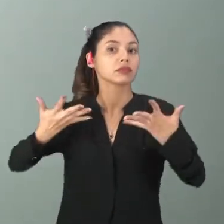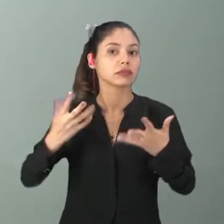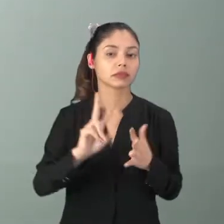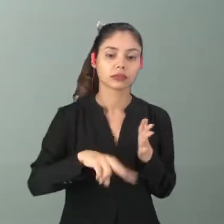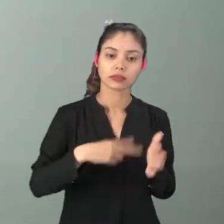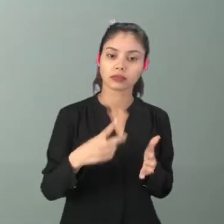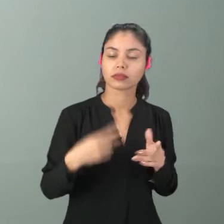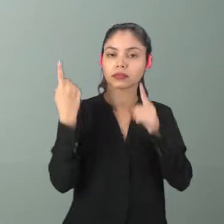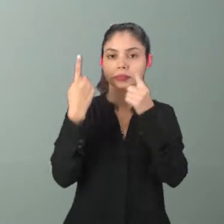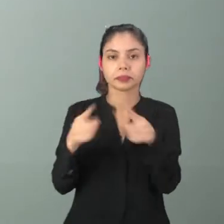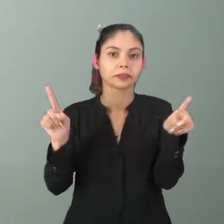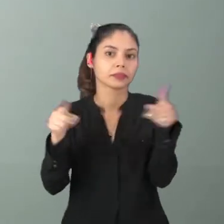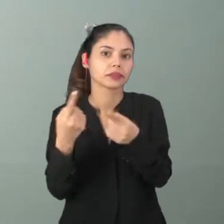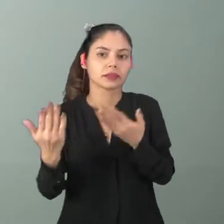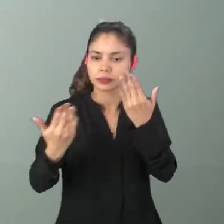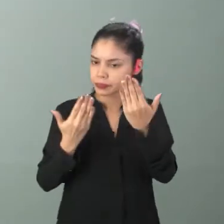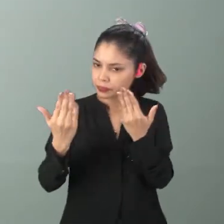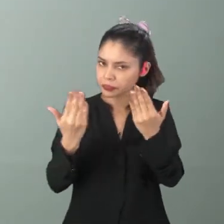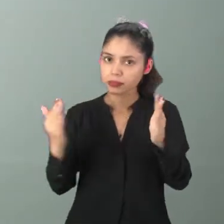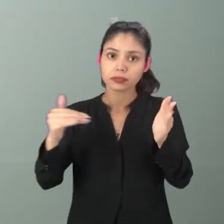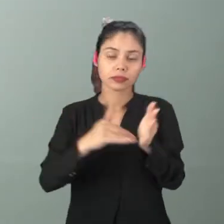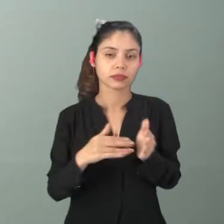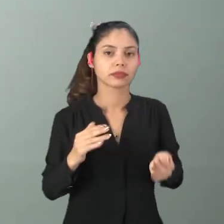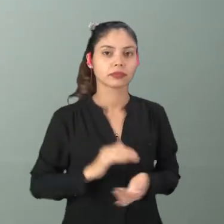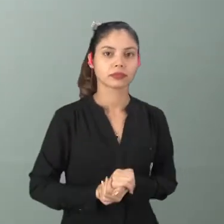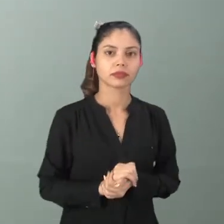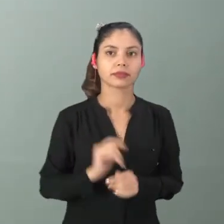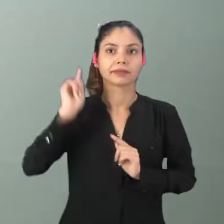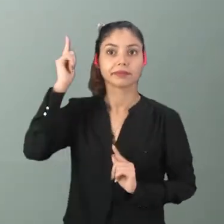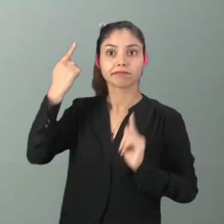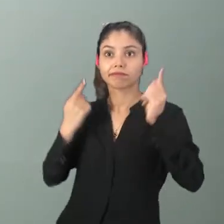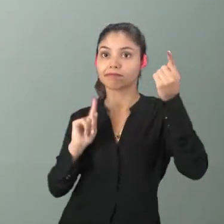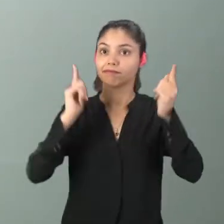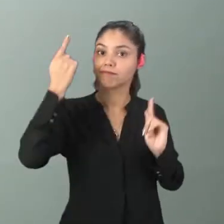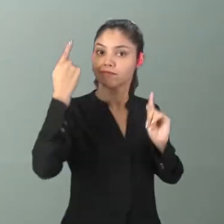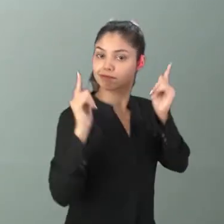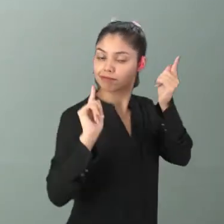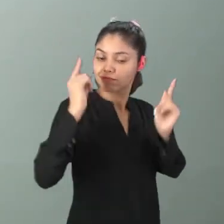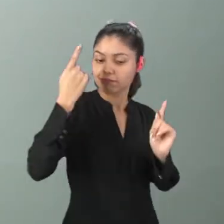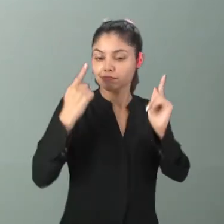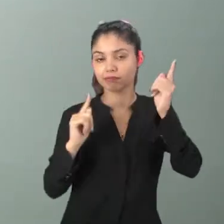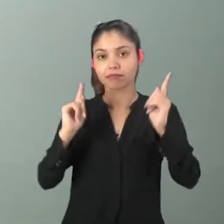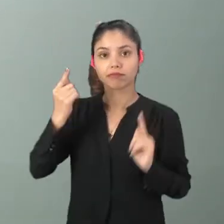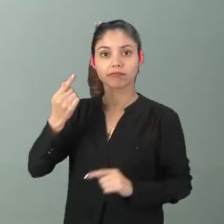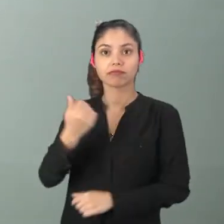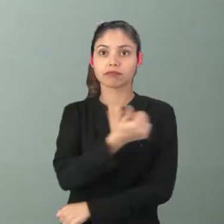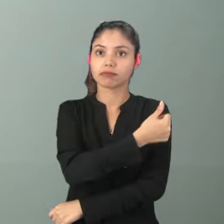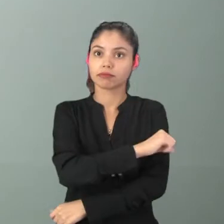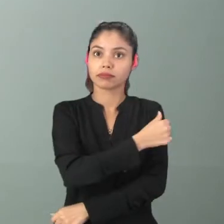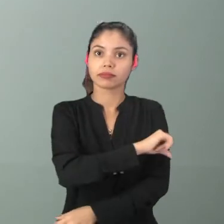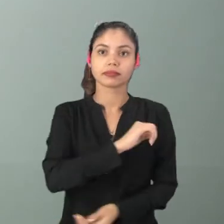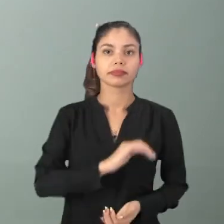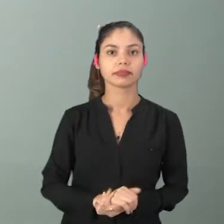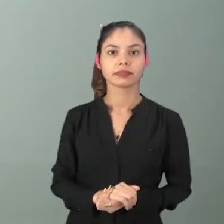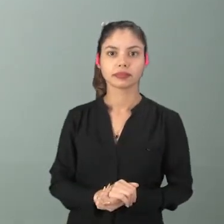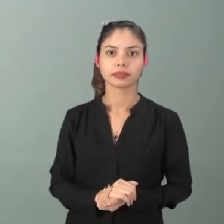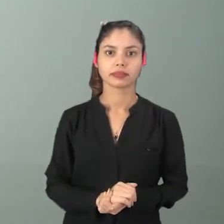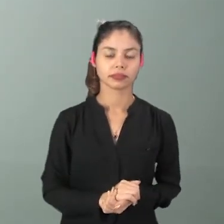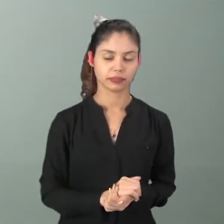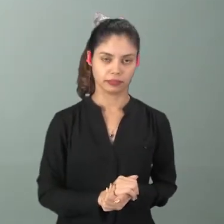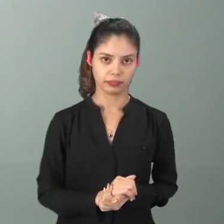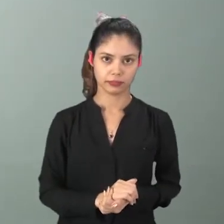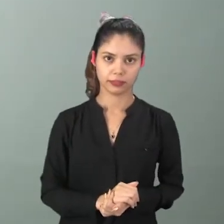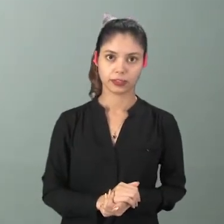de dança, de música, que se compara até ao carnaval carioca, né? Que é conhecido mundialmente. De tão